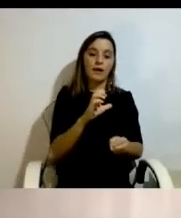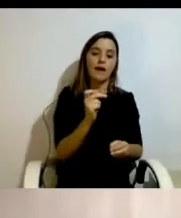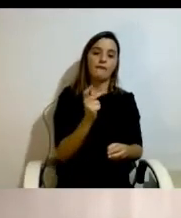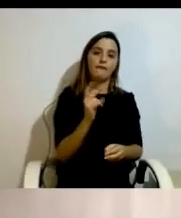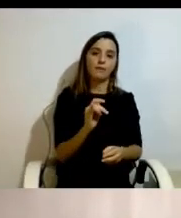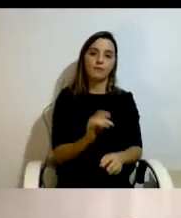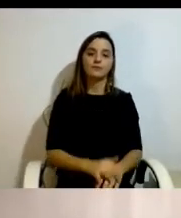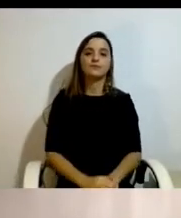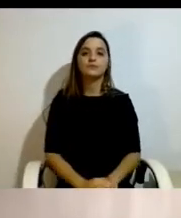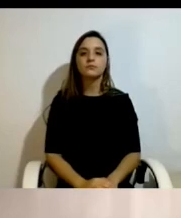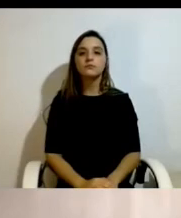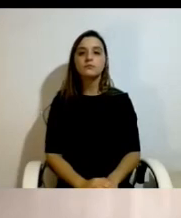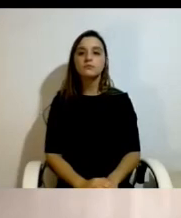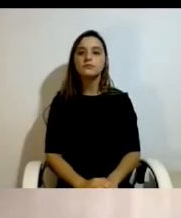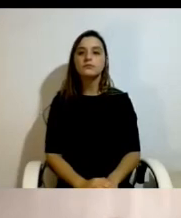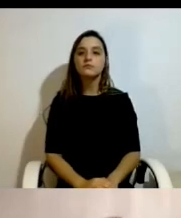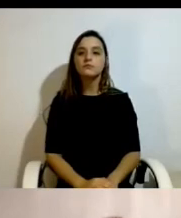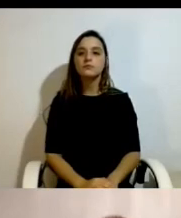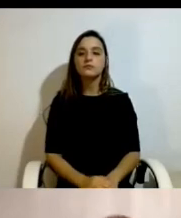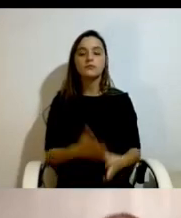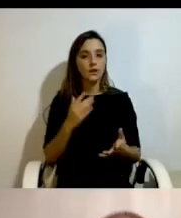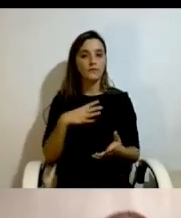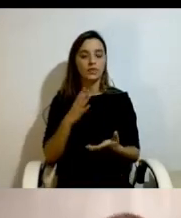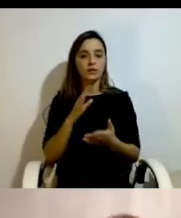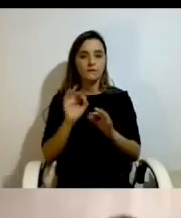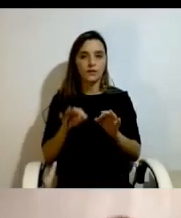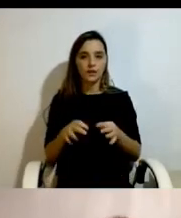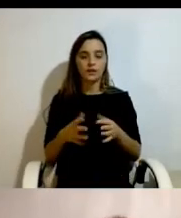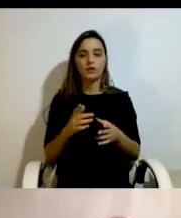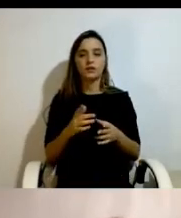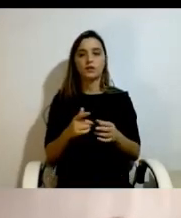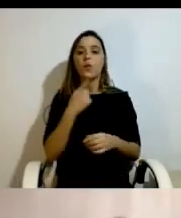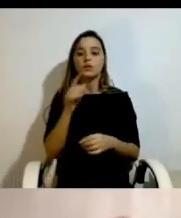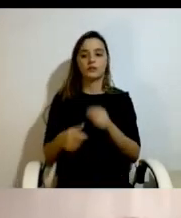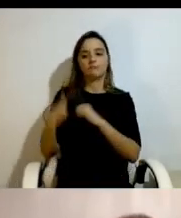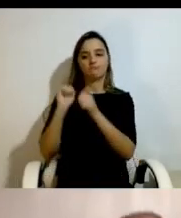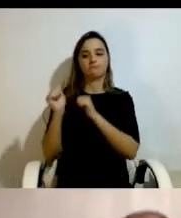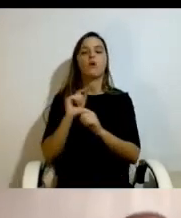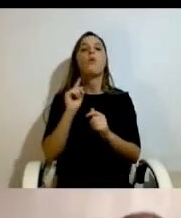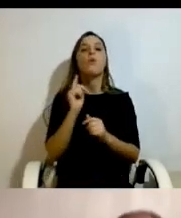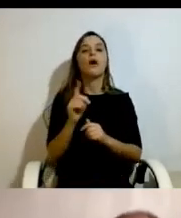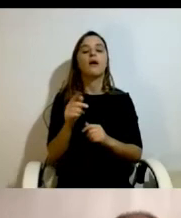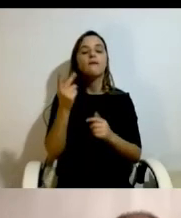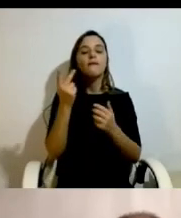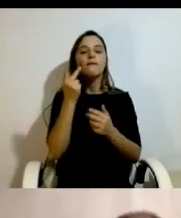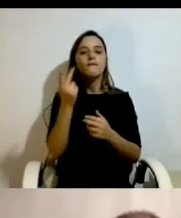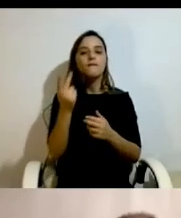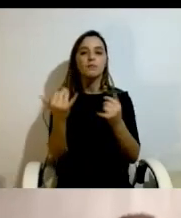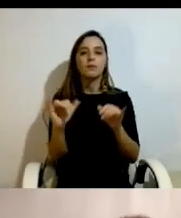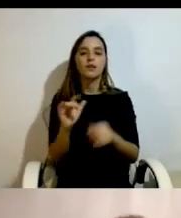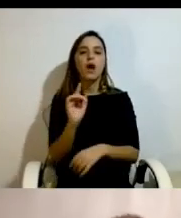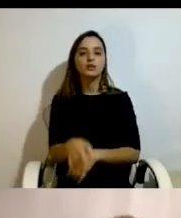Só mesmo para terminar, eu queria terminar voltando ao que é a vida independente. Há muito, há alguma